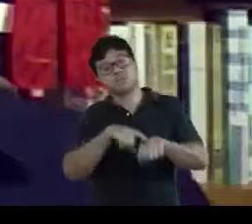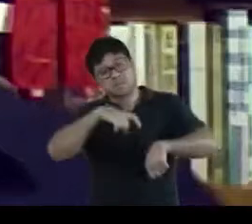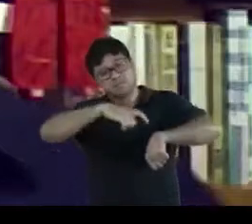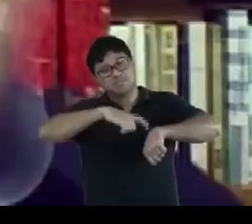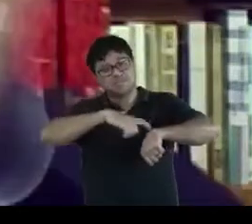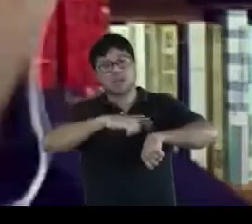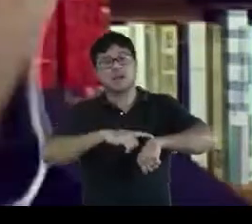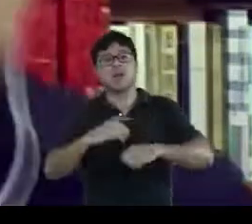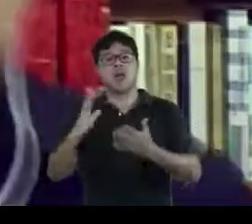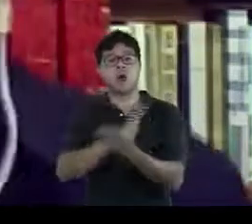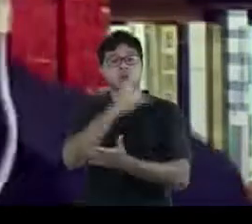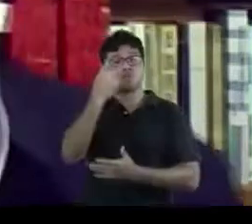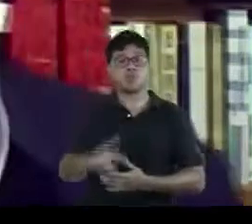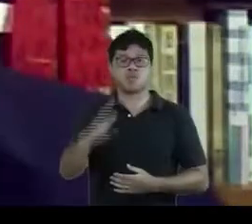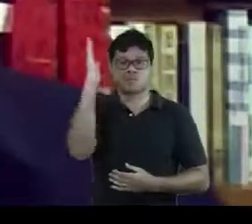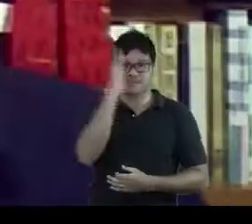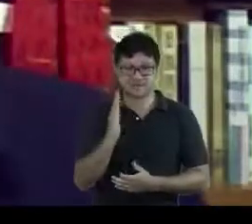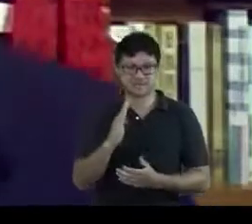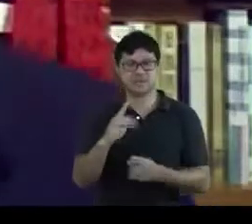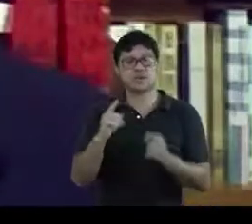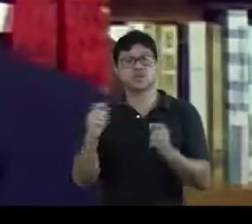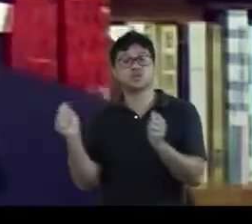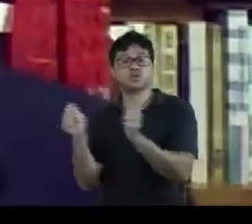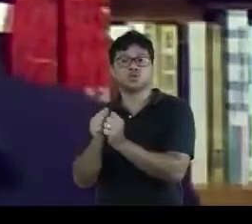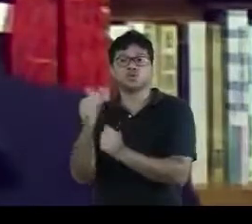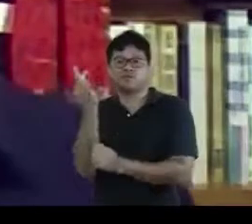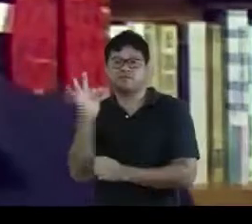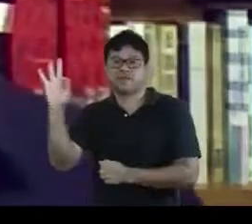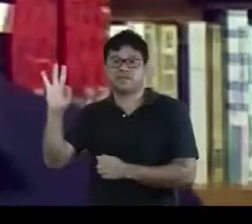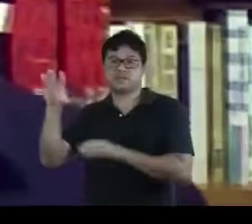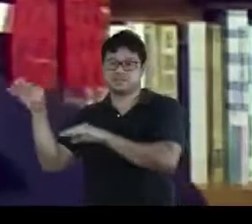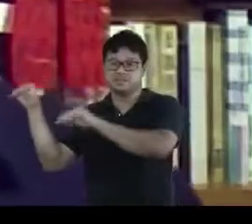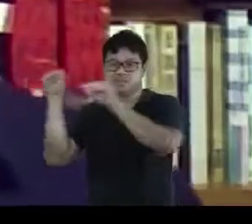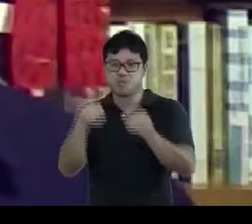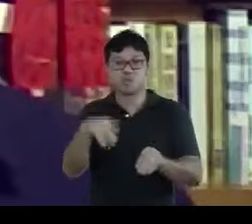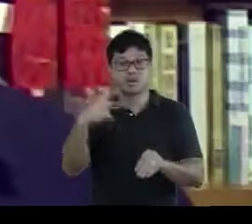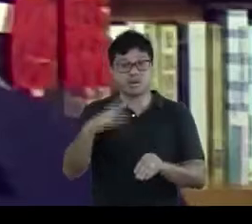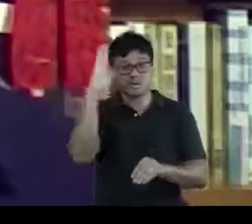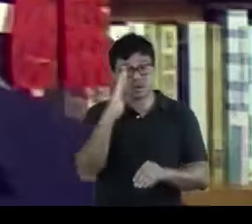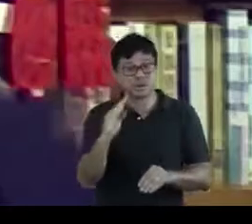editores brasileiros, mas, sobretudo, franceses radicados aqui,